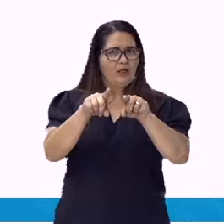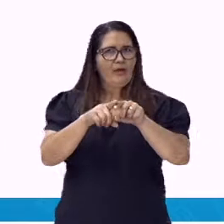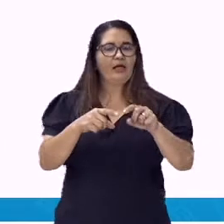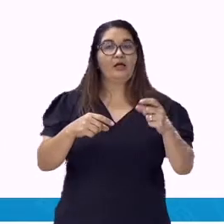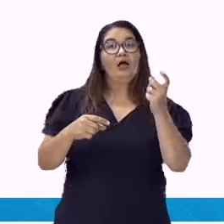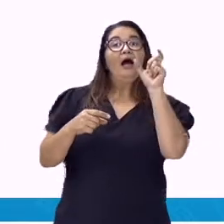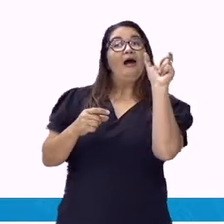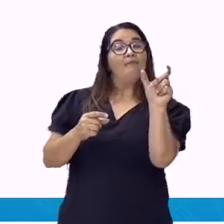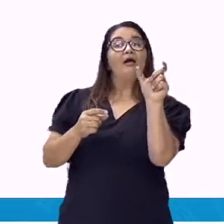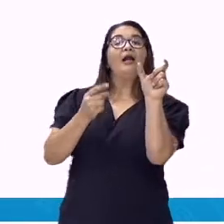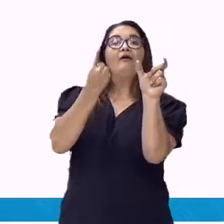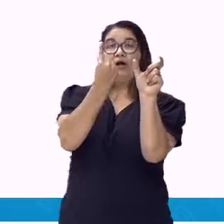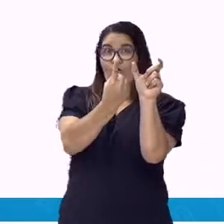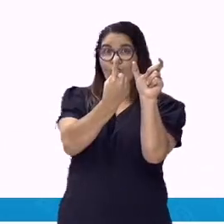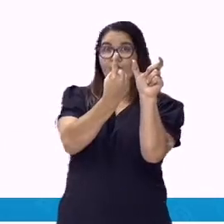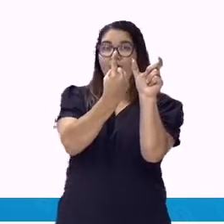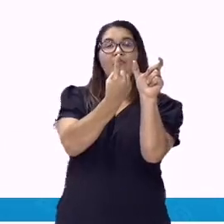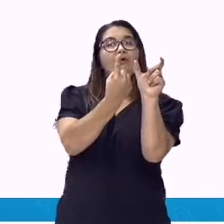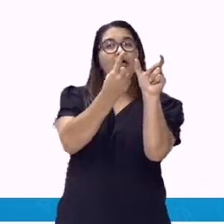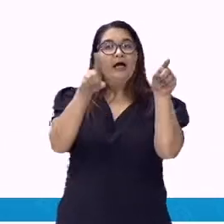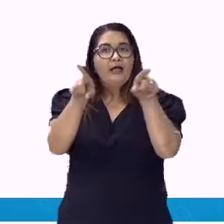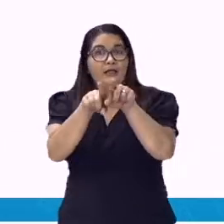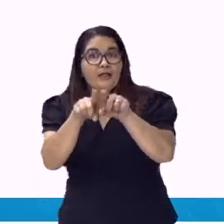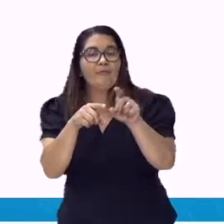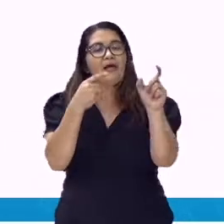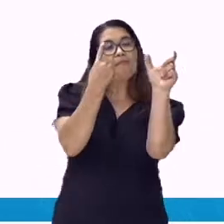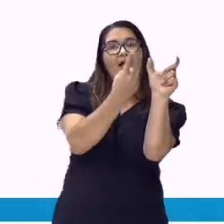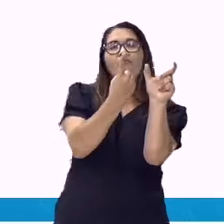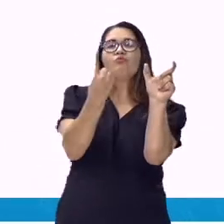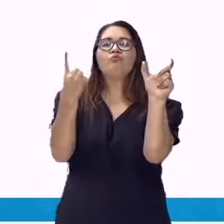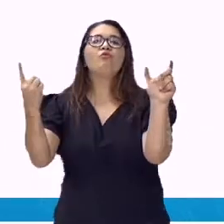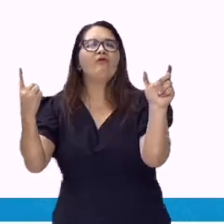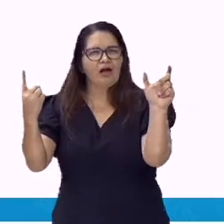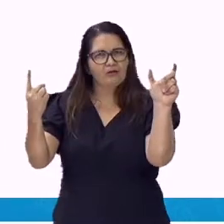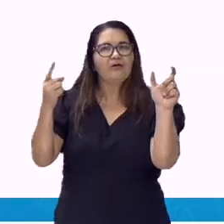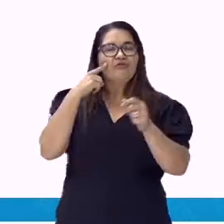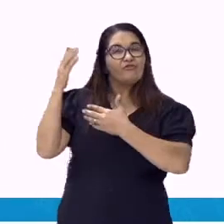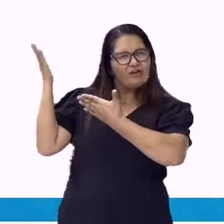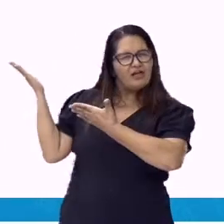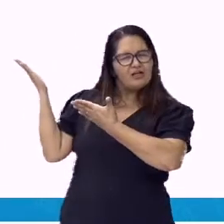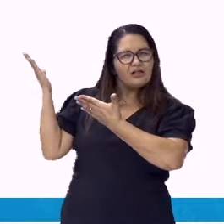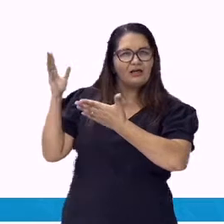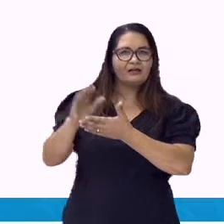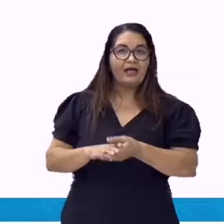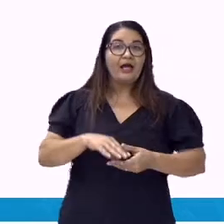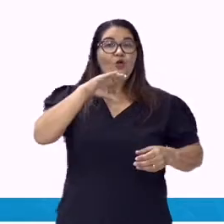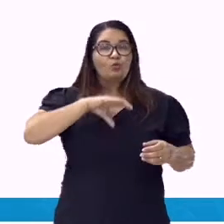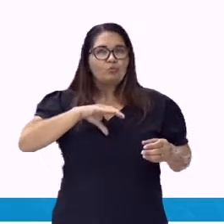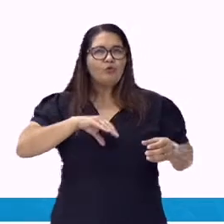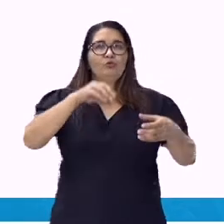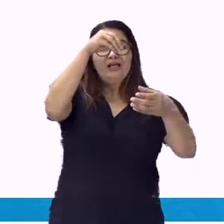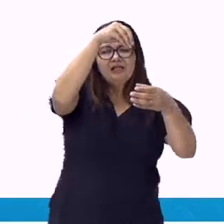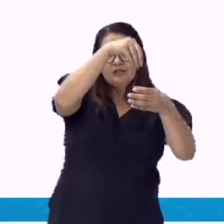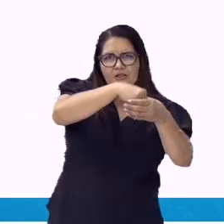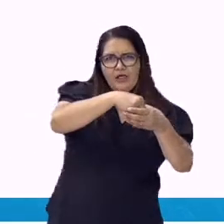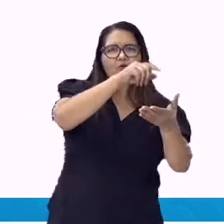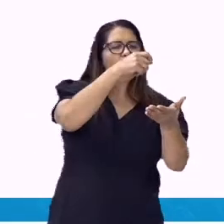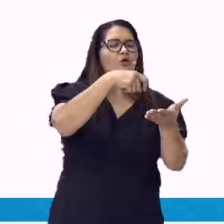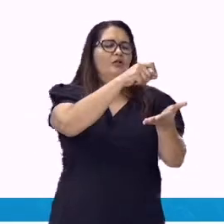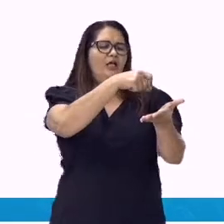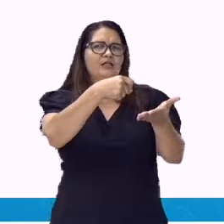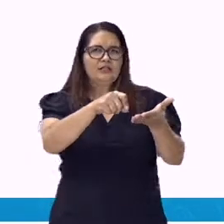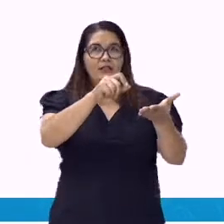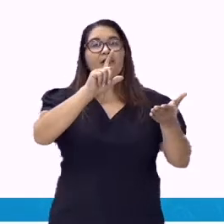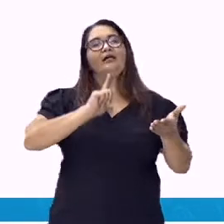Algum, alguns, alguma, algumas. Nenhum, nenhuns, nenhuma,